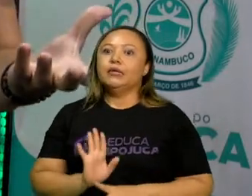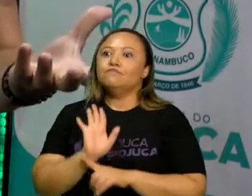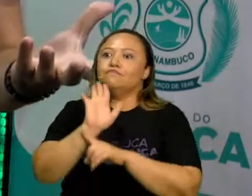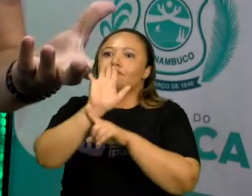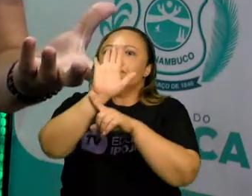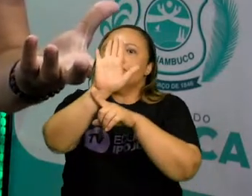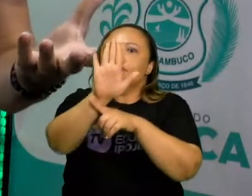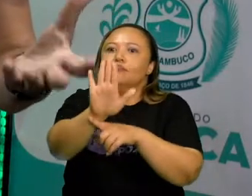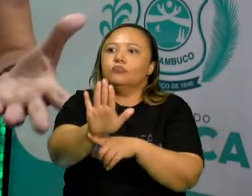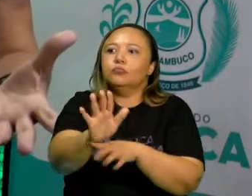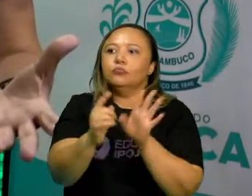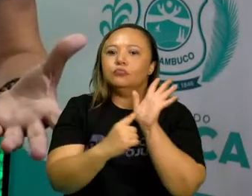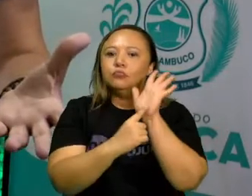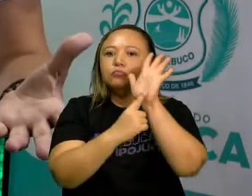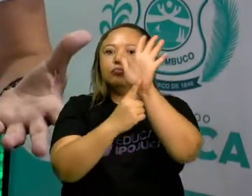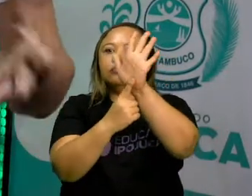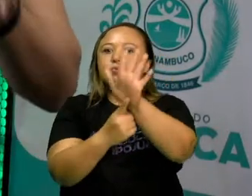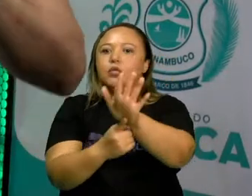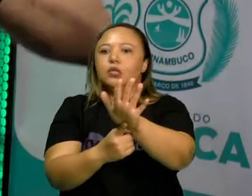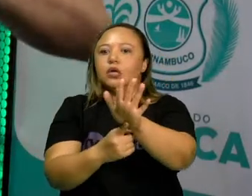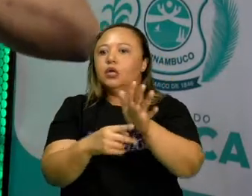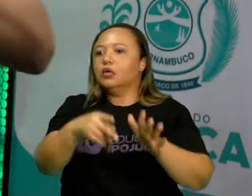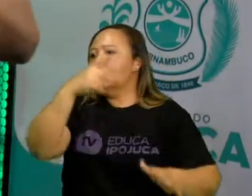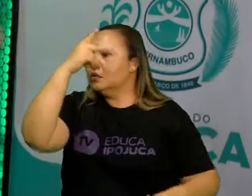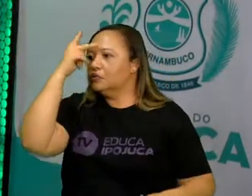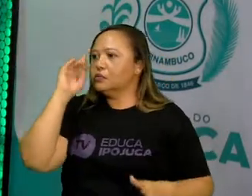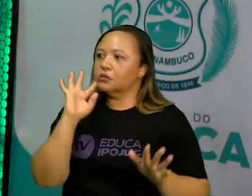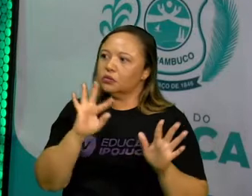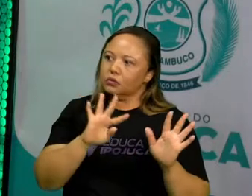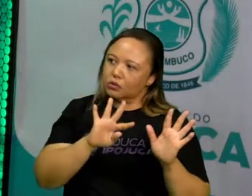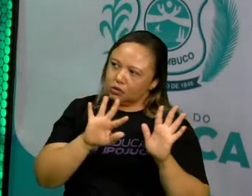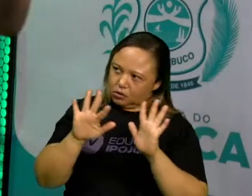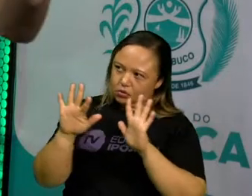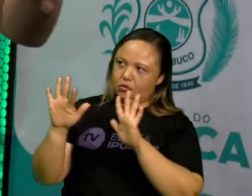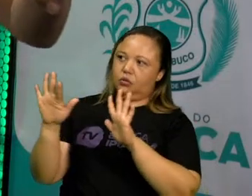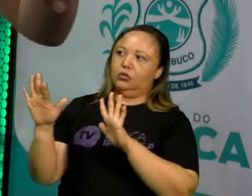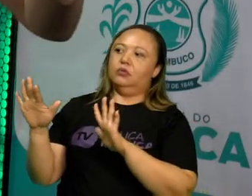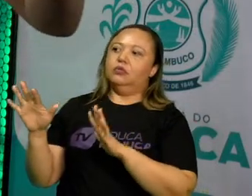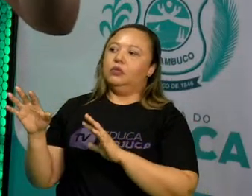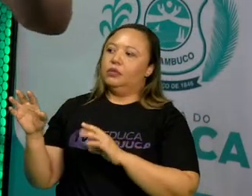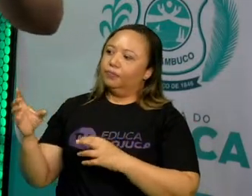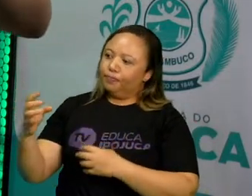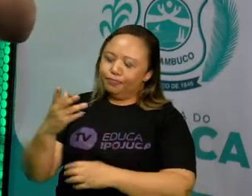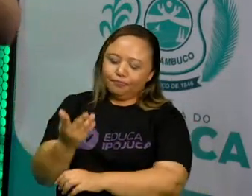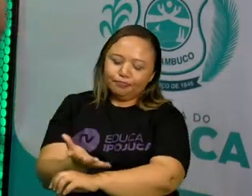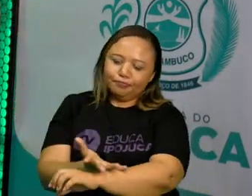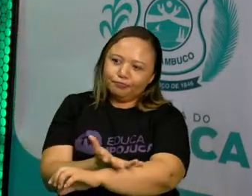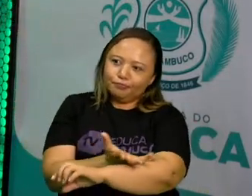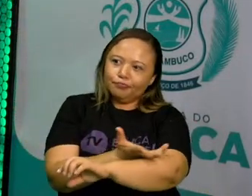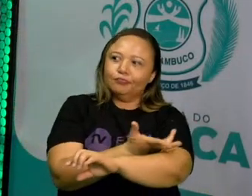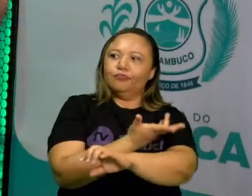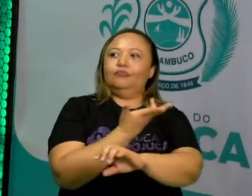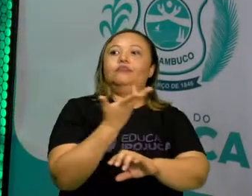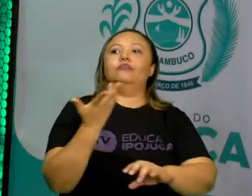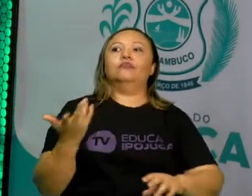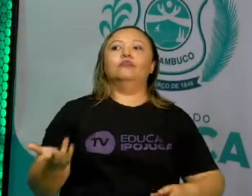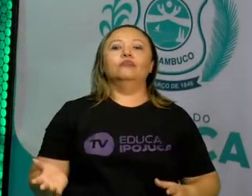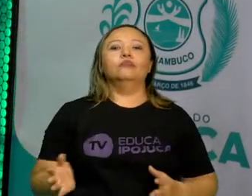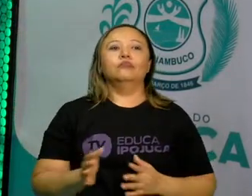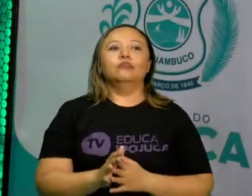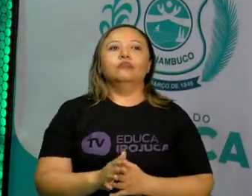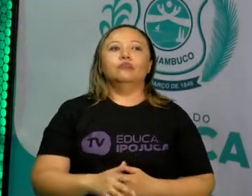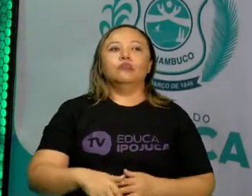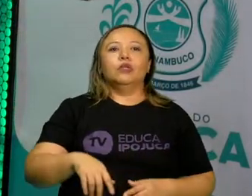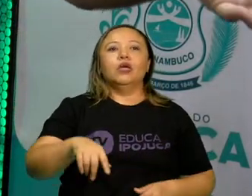plateia. Ok? E o realismo-naturalismo vai surgir paralelamente com o